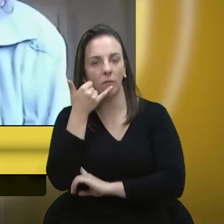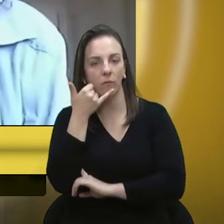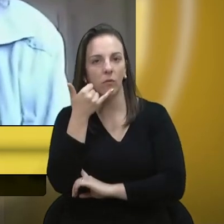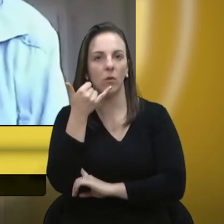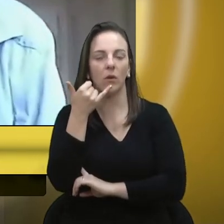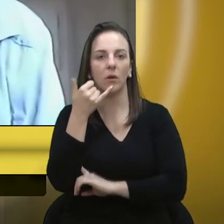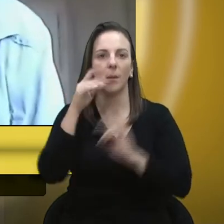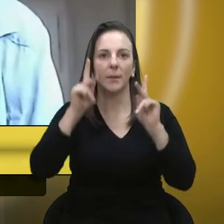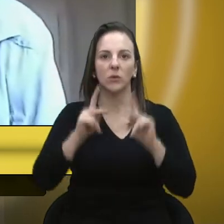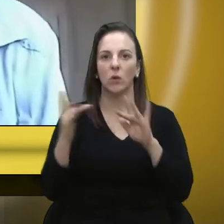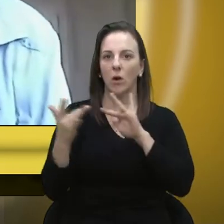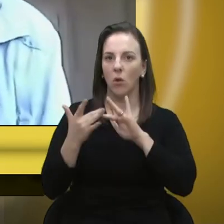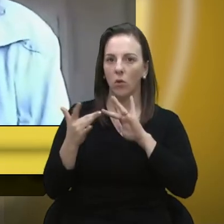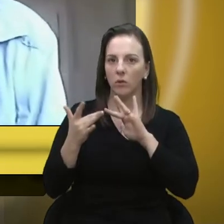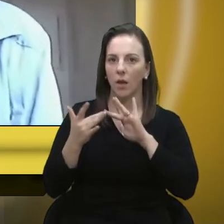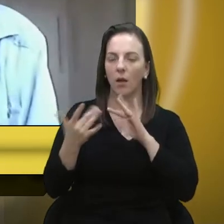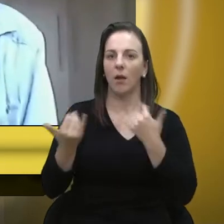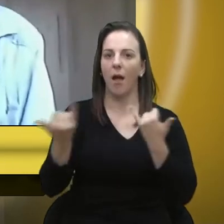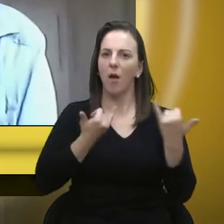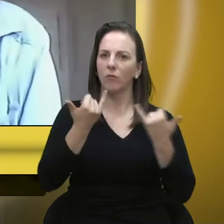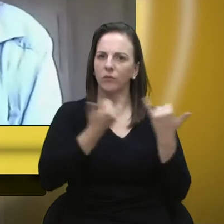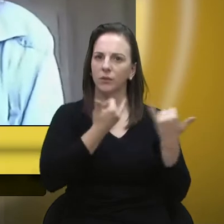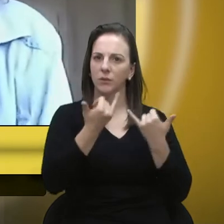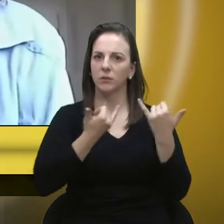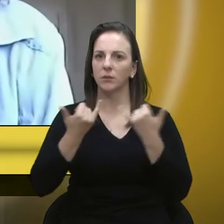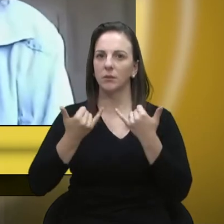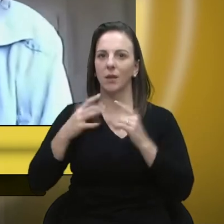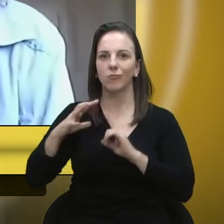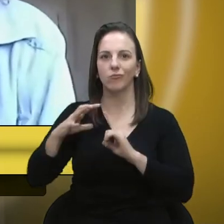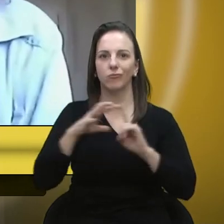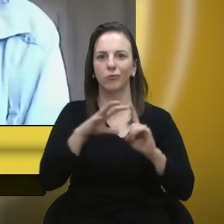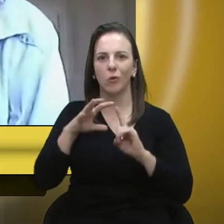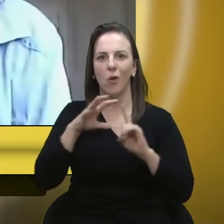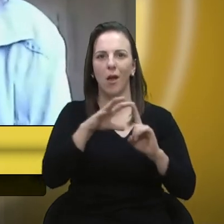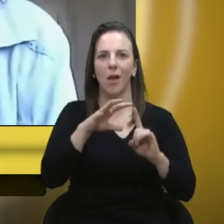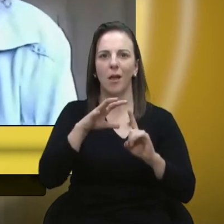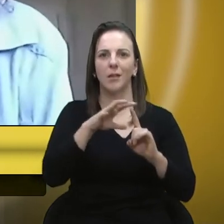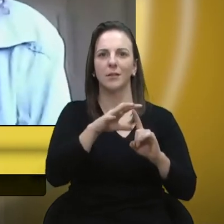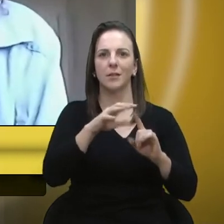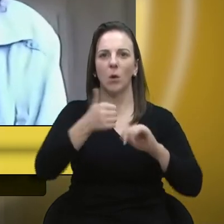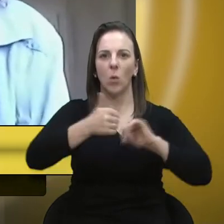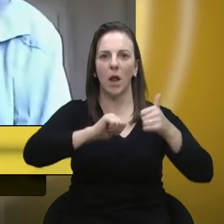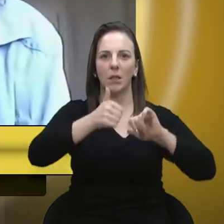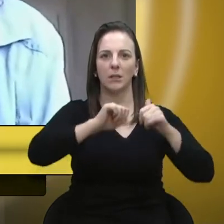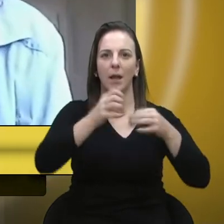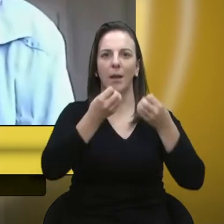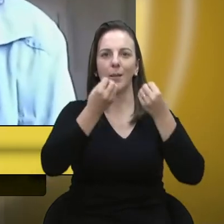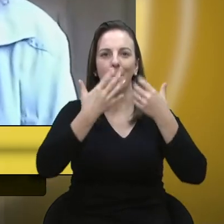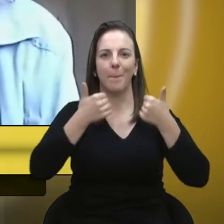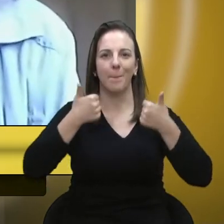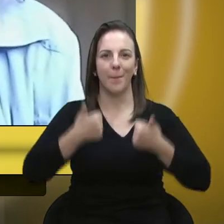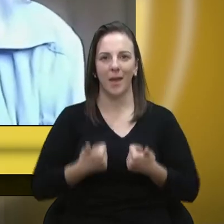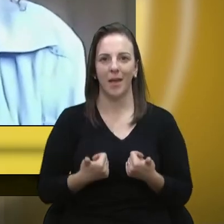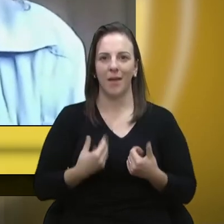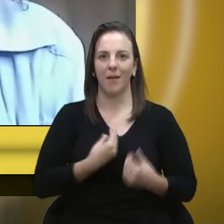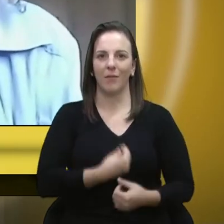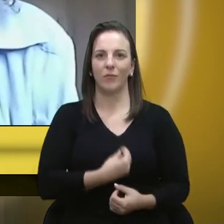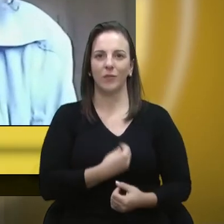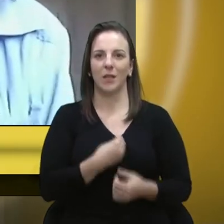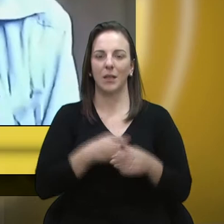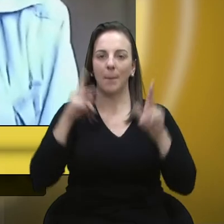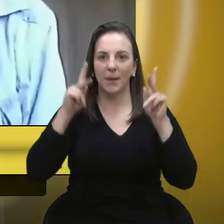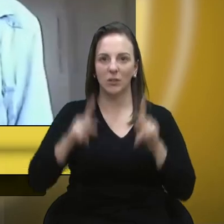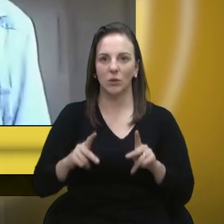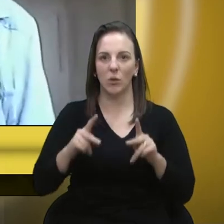por isso ser algo que está interferindo na qualidade de bem-estar social das pessoas que moram e